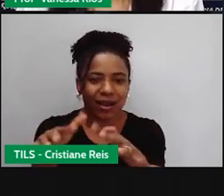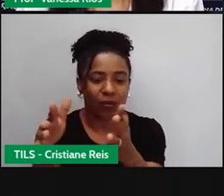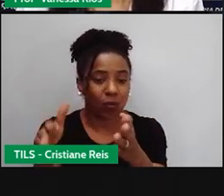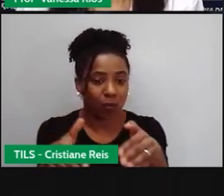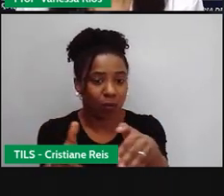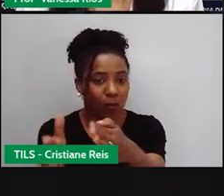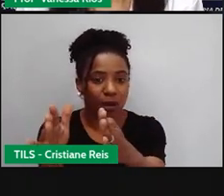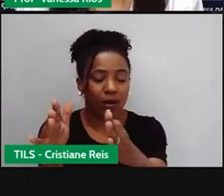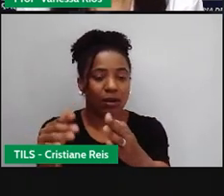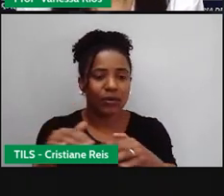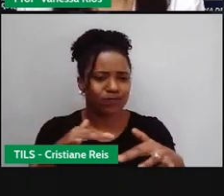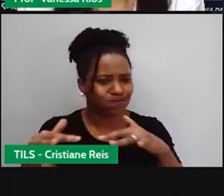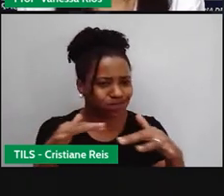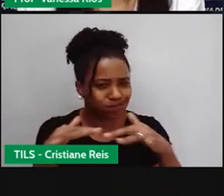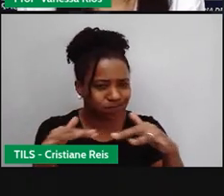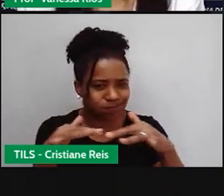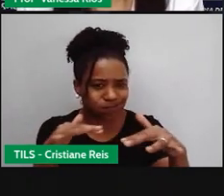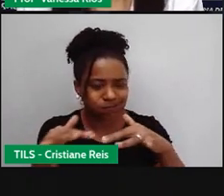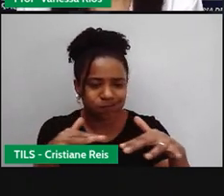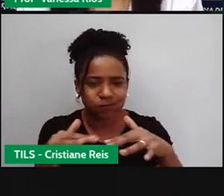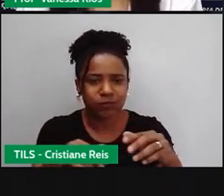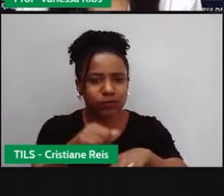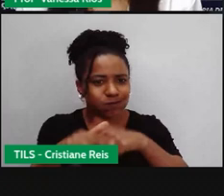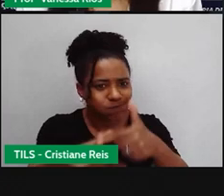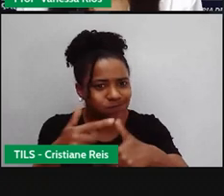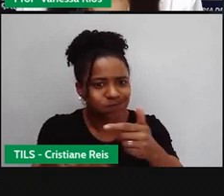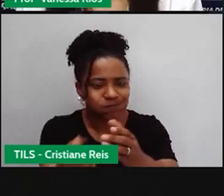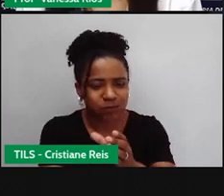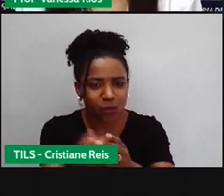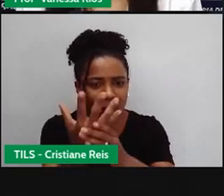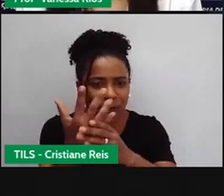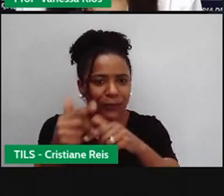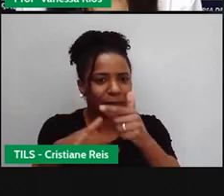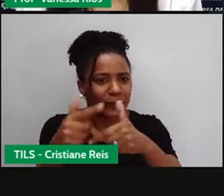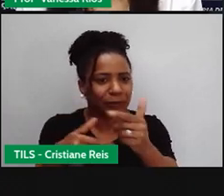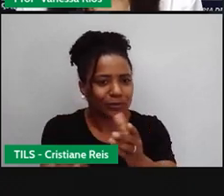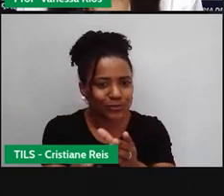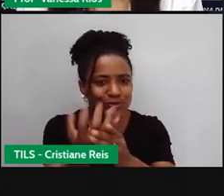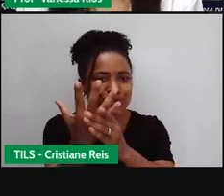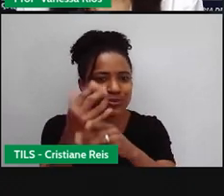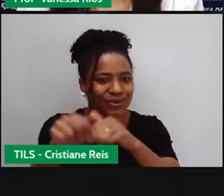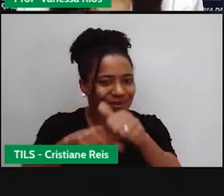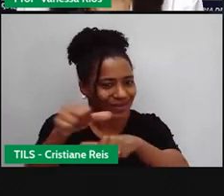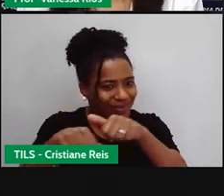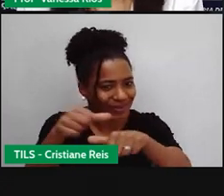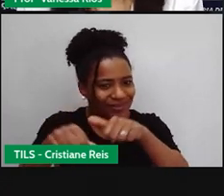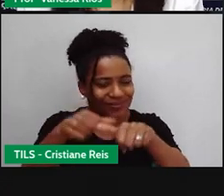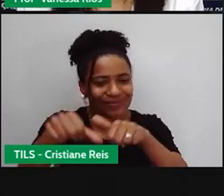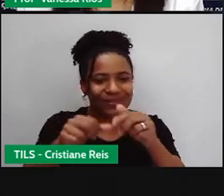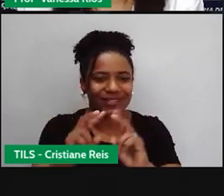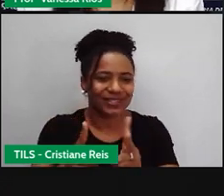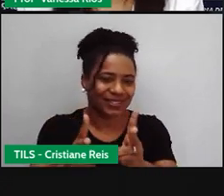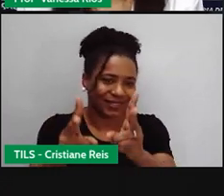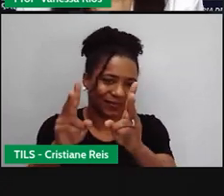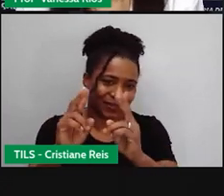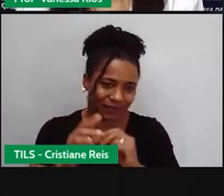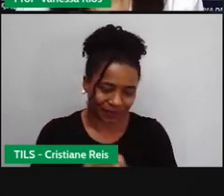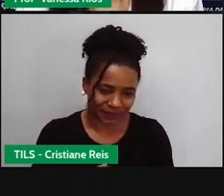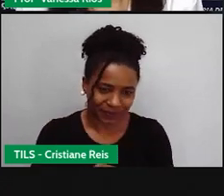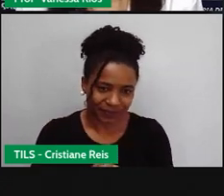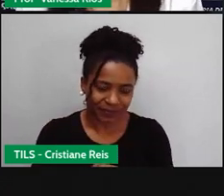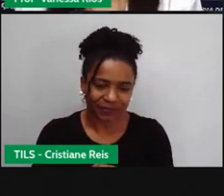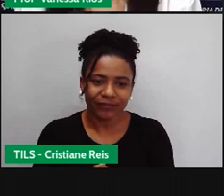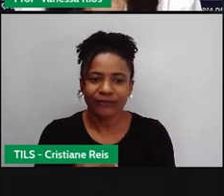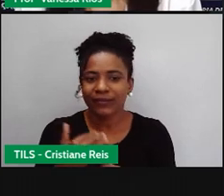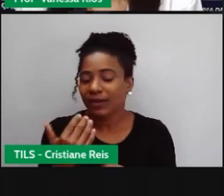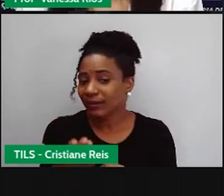movimentação da natureza, ela acaba e se renova, e tem mais, a natureza oferece mais. O